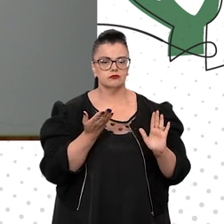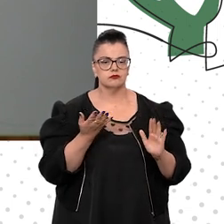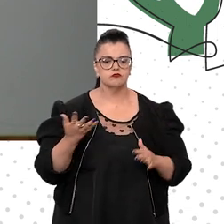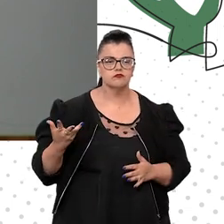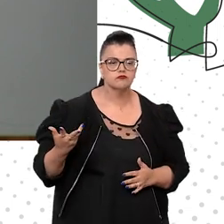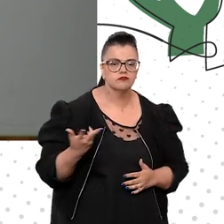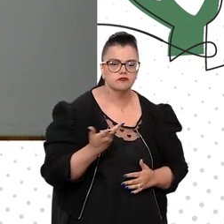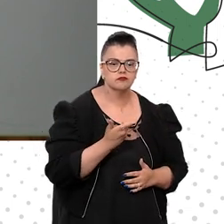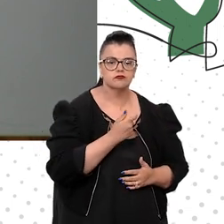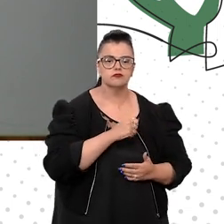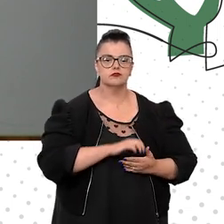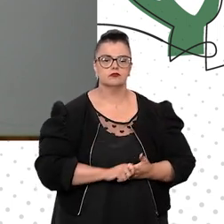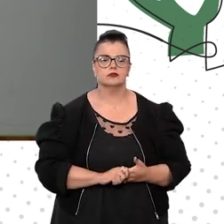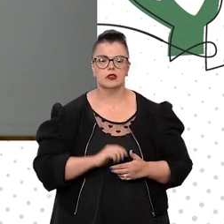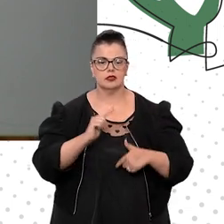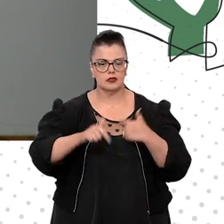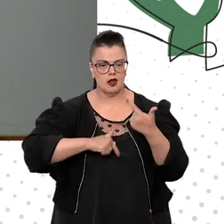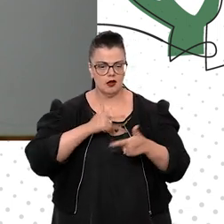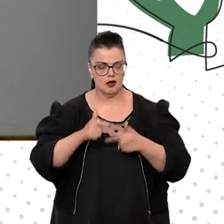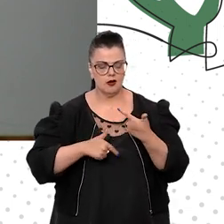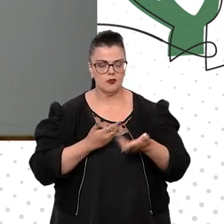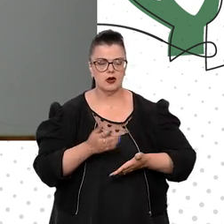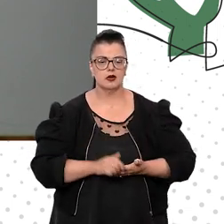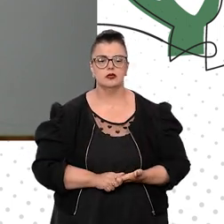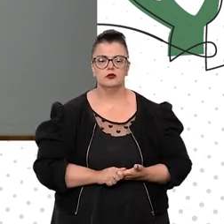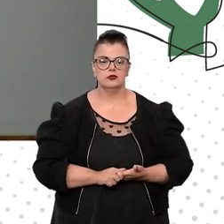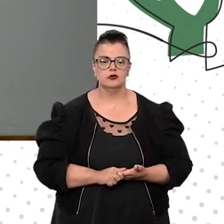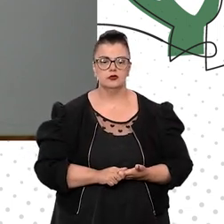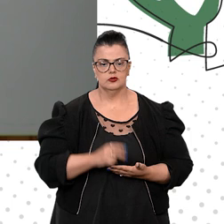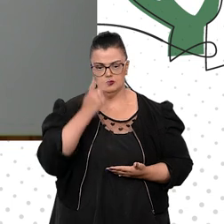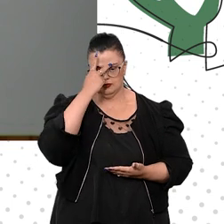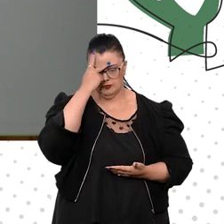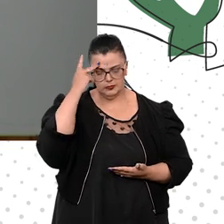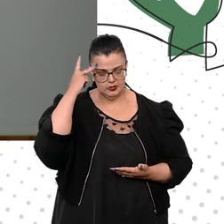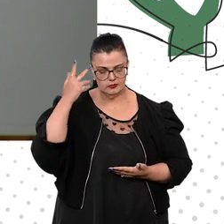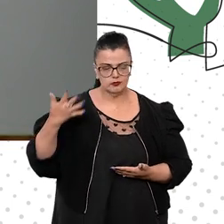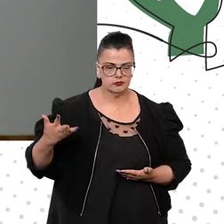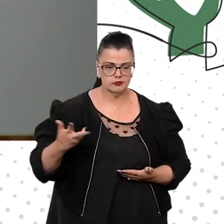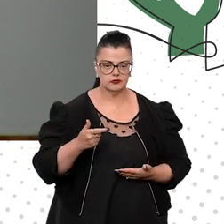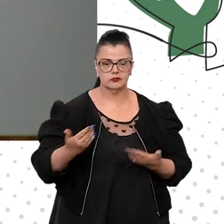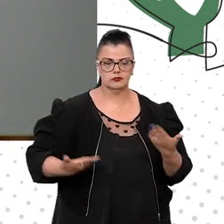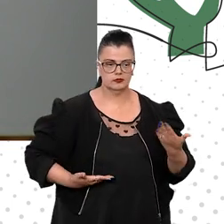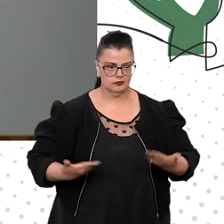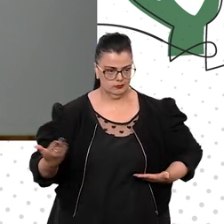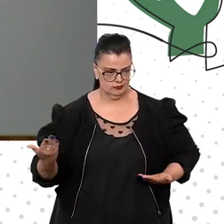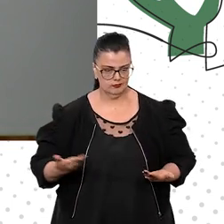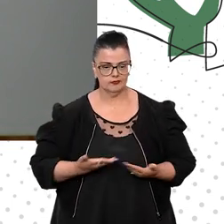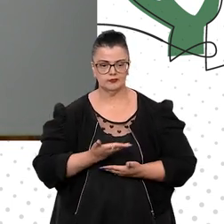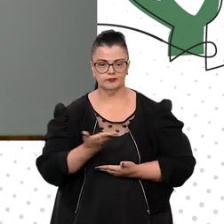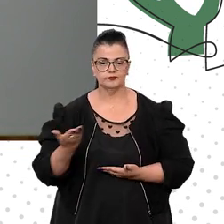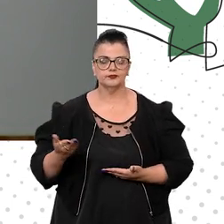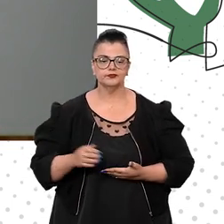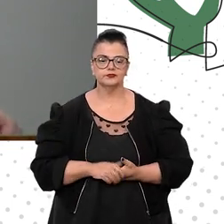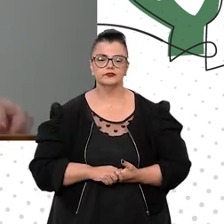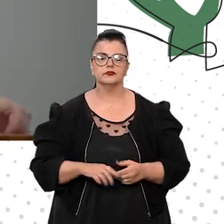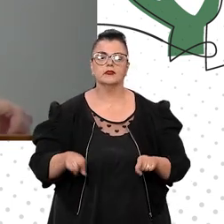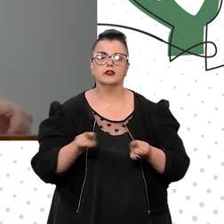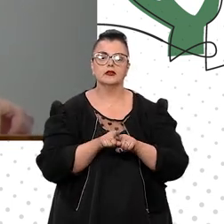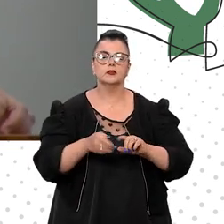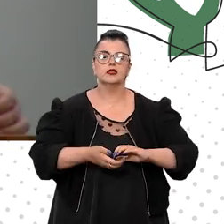nós temos pelo trabalho desses extraordinários servidores. Queria saudar